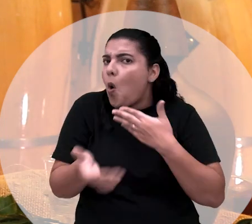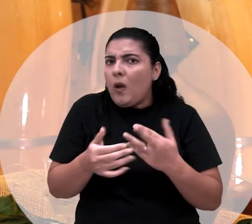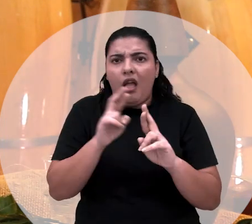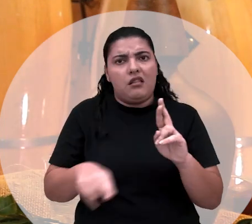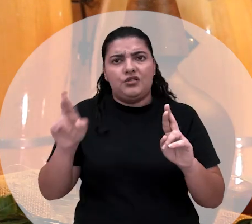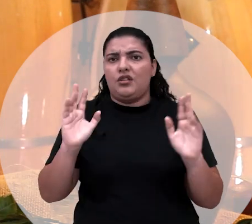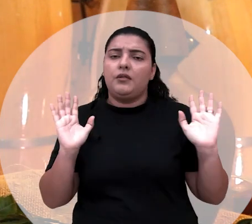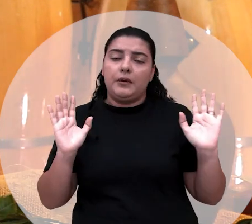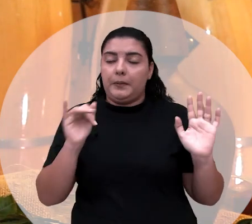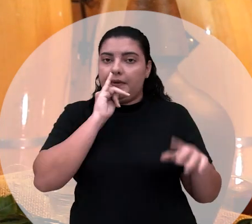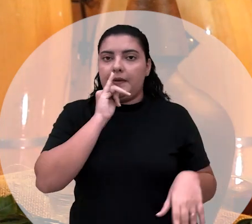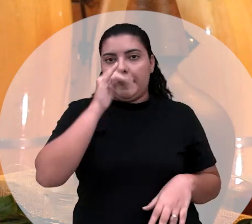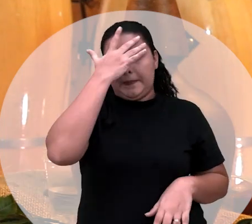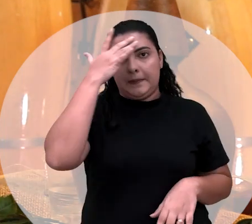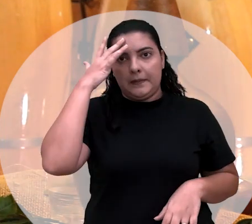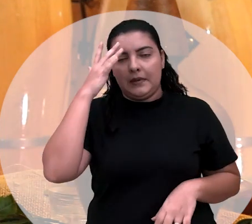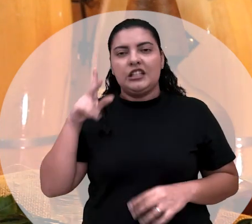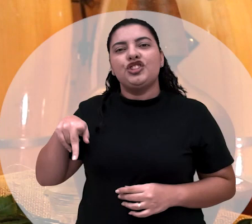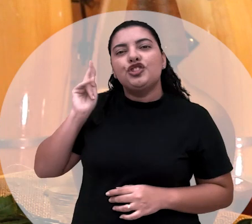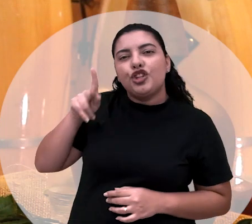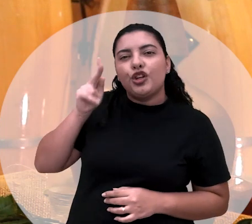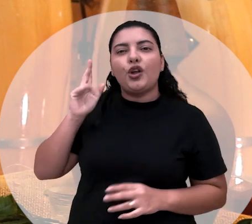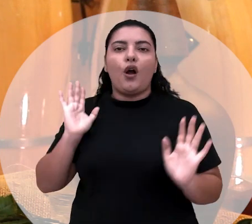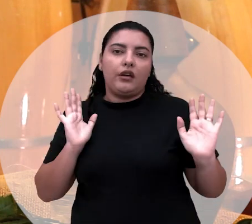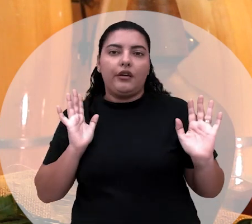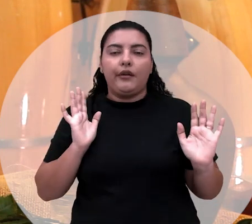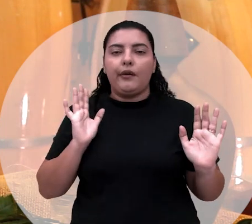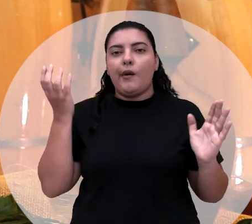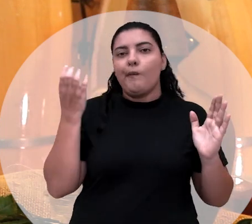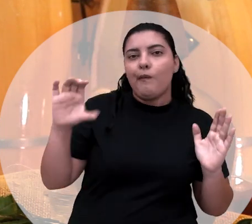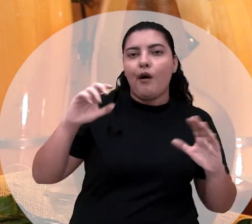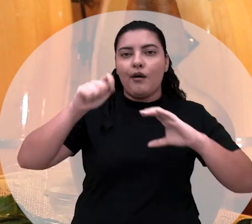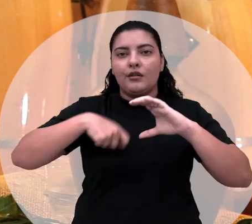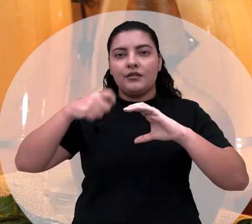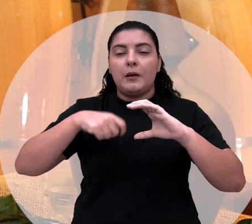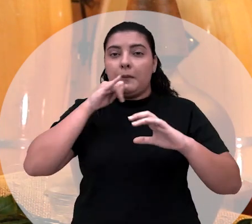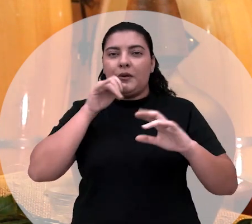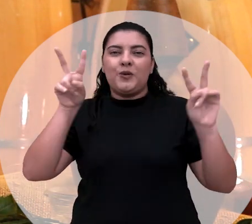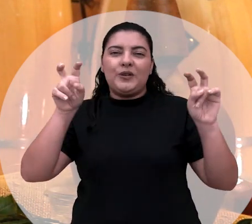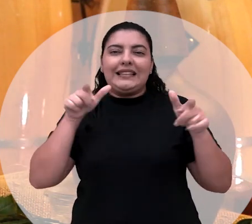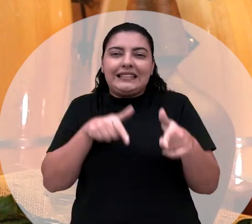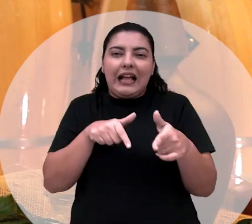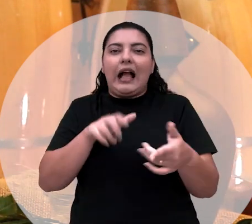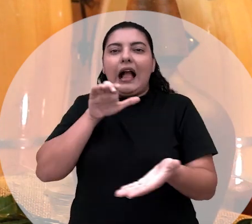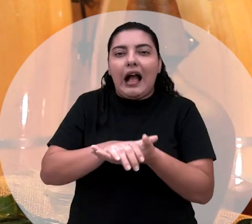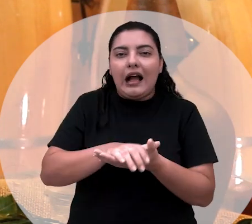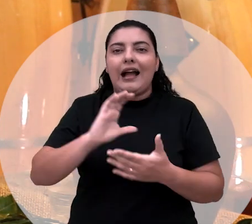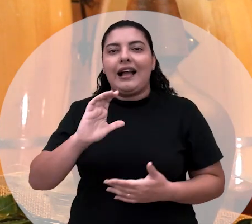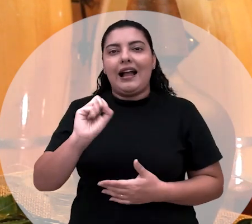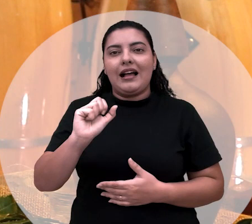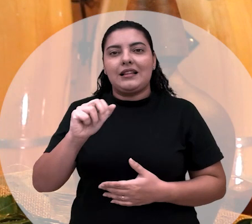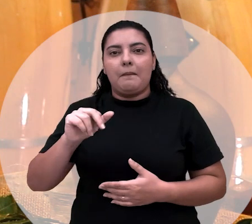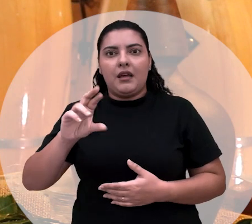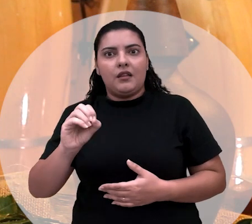Aí está lá uma pessoa no TikTok, num kawaii, botando o vídeo como desmanchar um casamento. Você está automaticamente